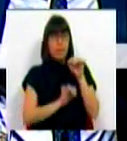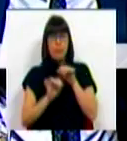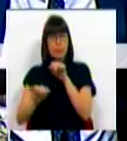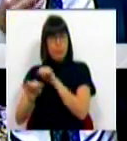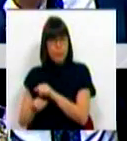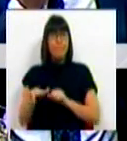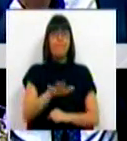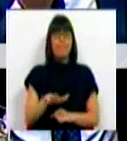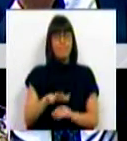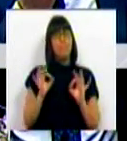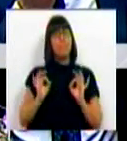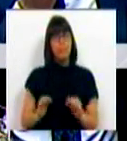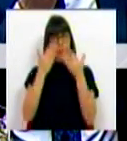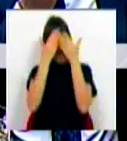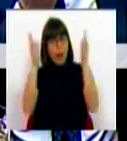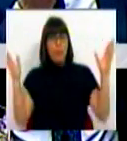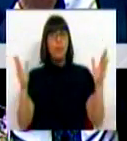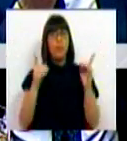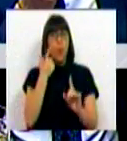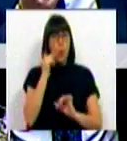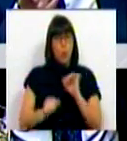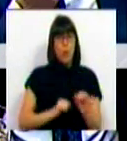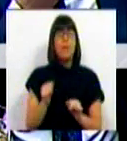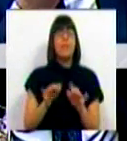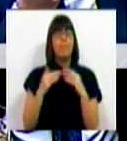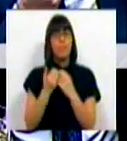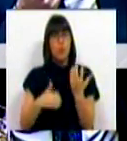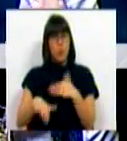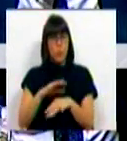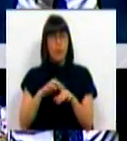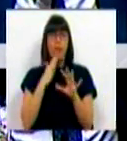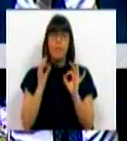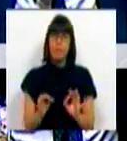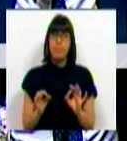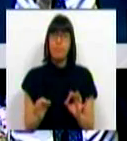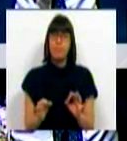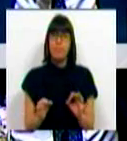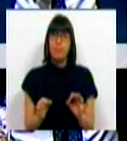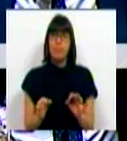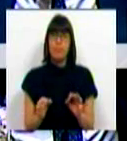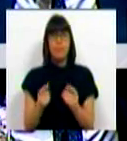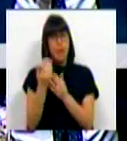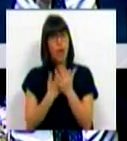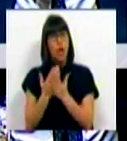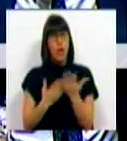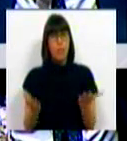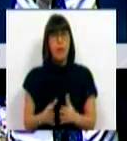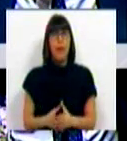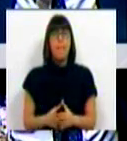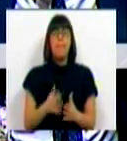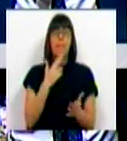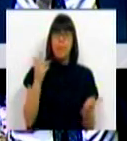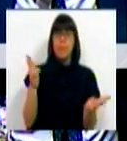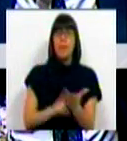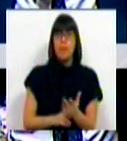num contexto, sobretudo, de abertura do conhecimento à sociedade e, certamente, à economia. E,